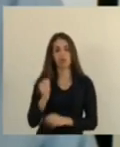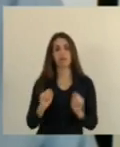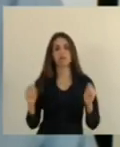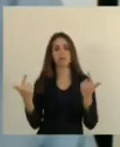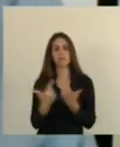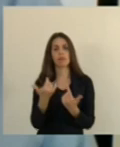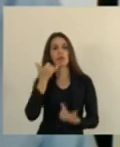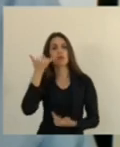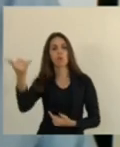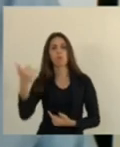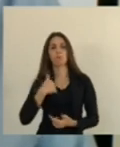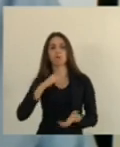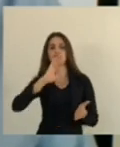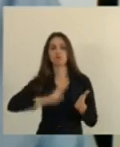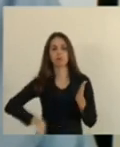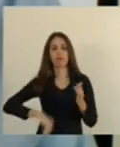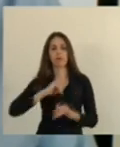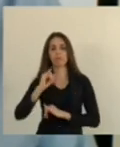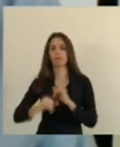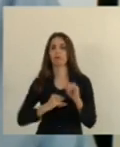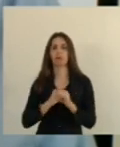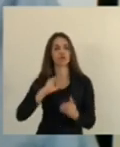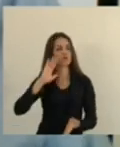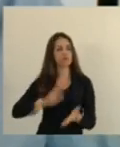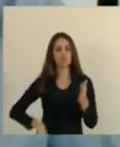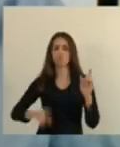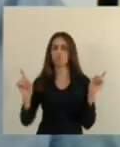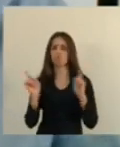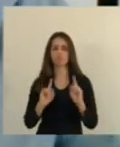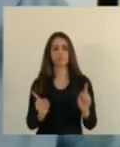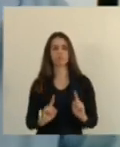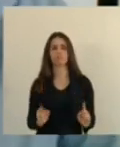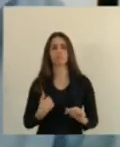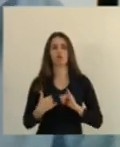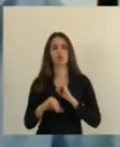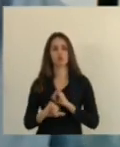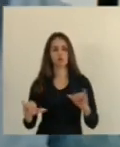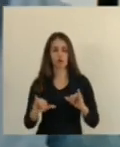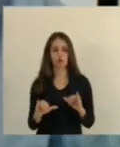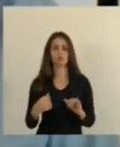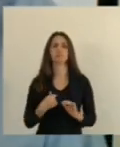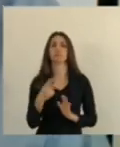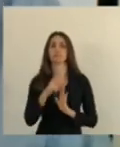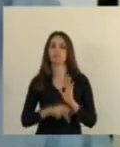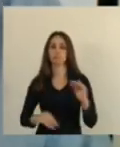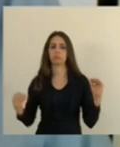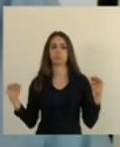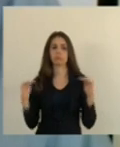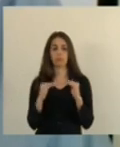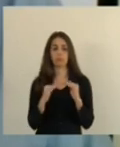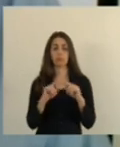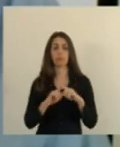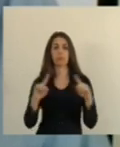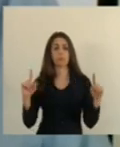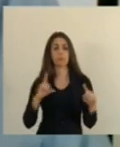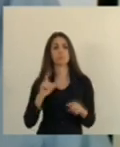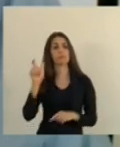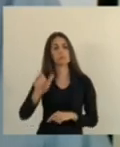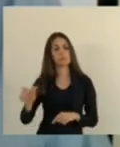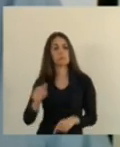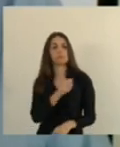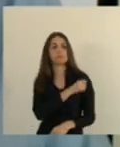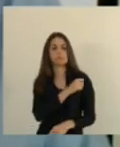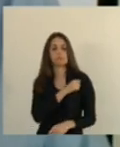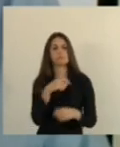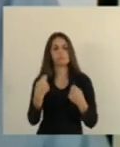tirassem eles não tiraram então o projeto de posse silêncio ele tem muita razão mas por outro lado também tem os alunos que